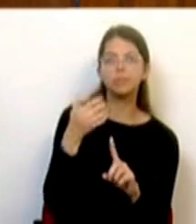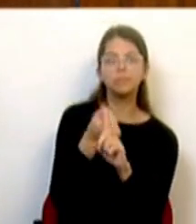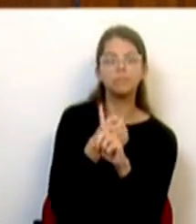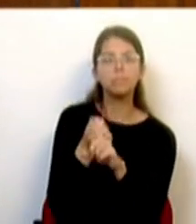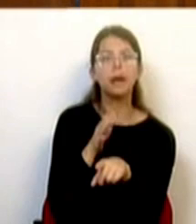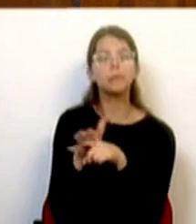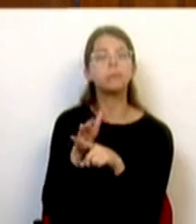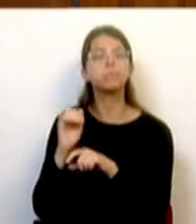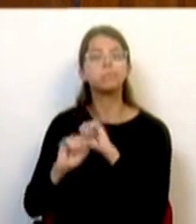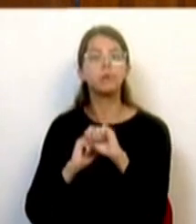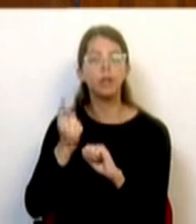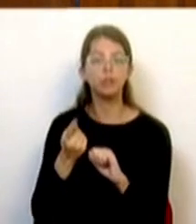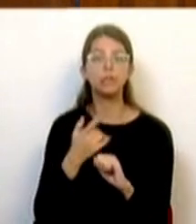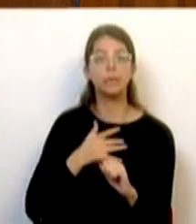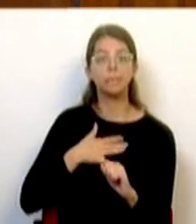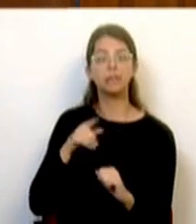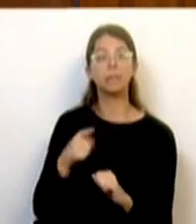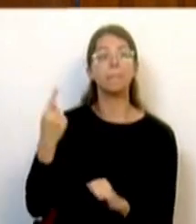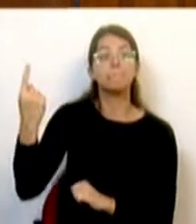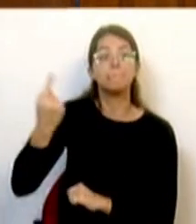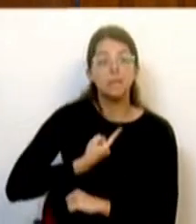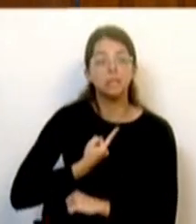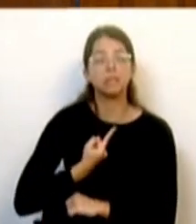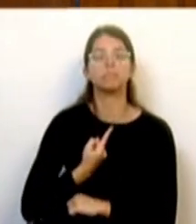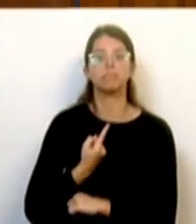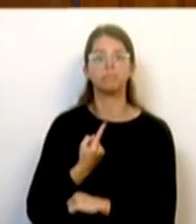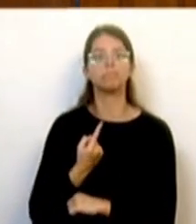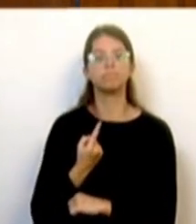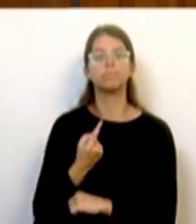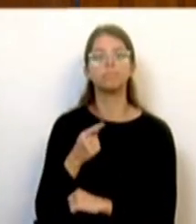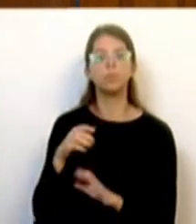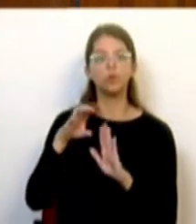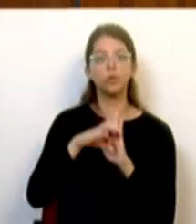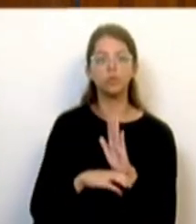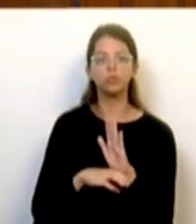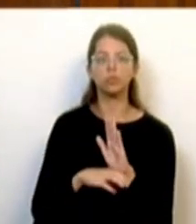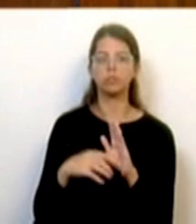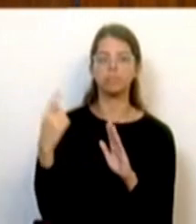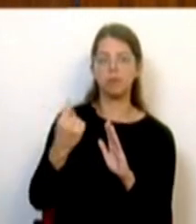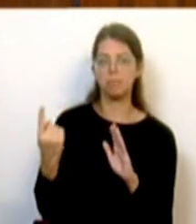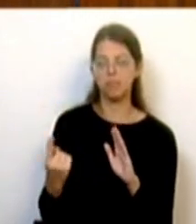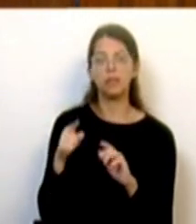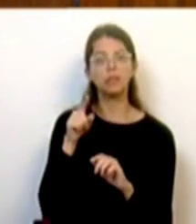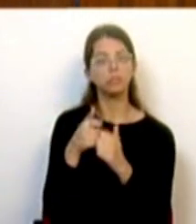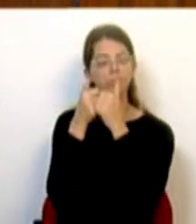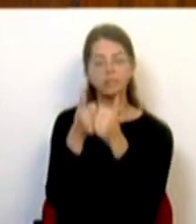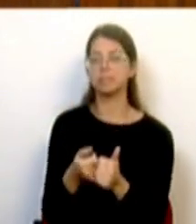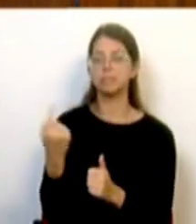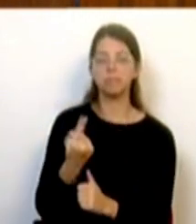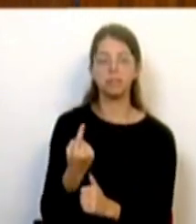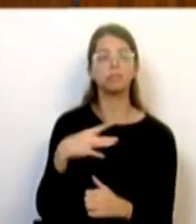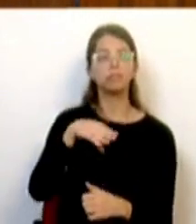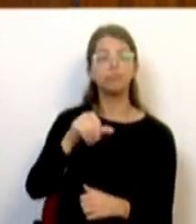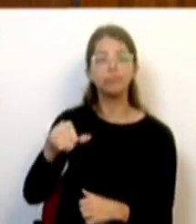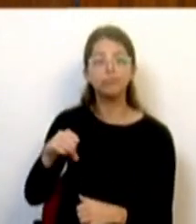concessionários estão obrigados a cumprir condições que lhes foram impostas, seja na localização